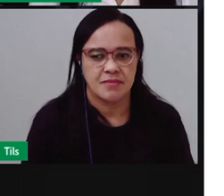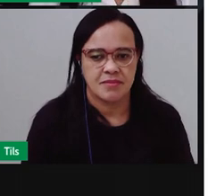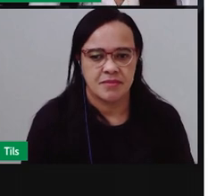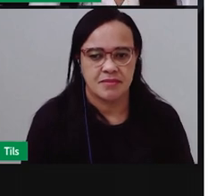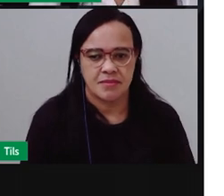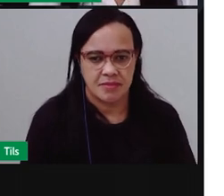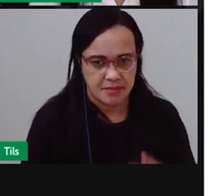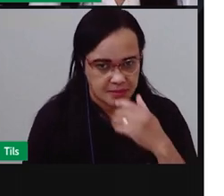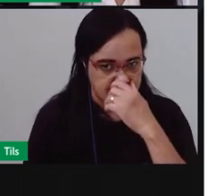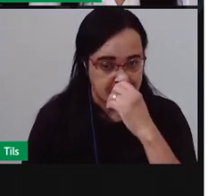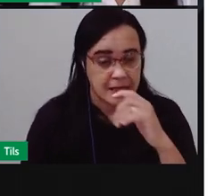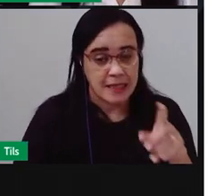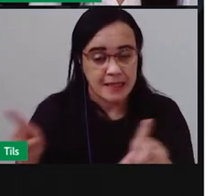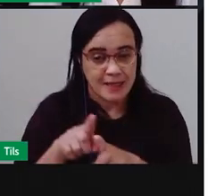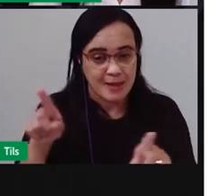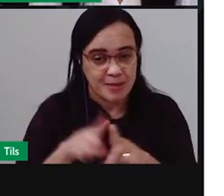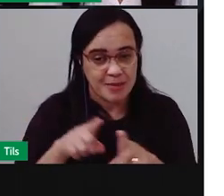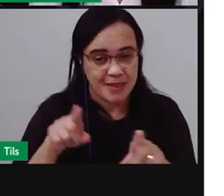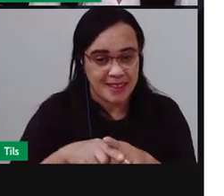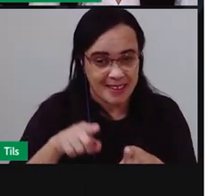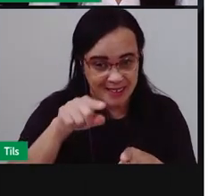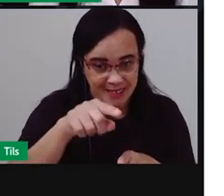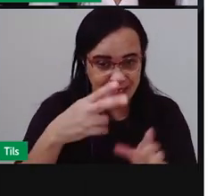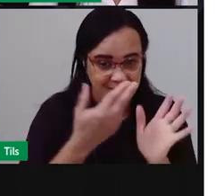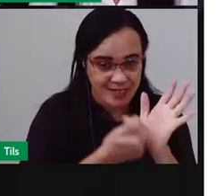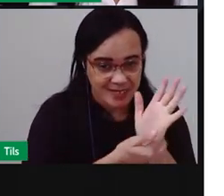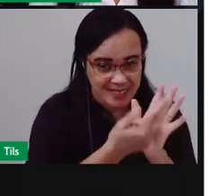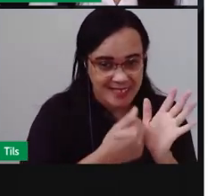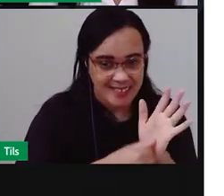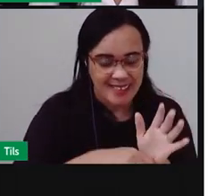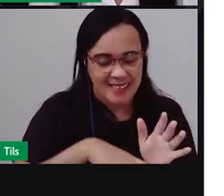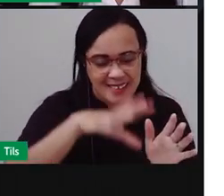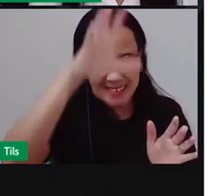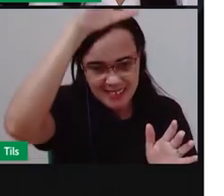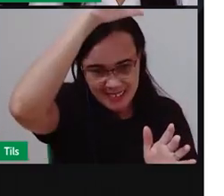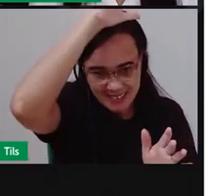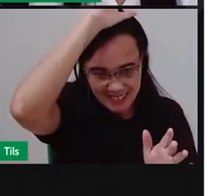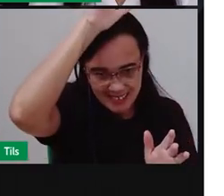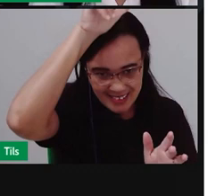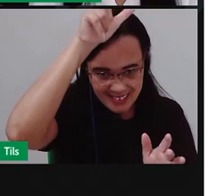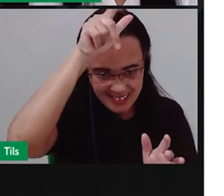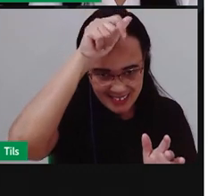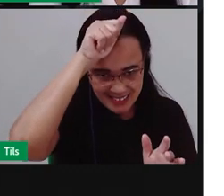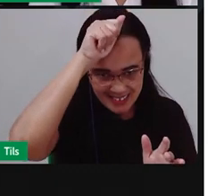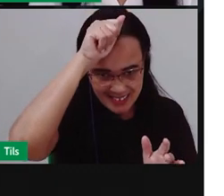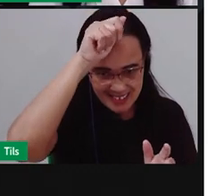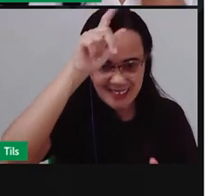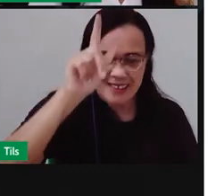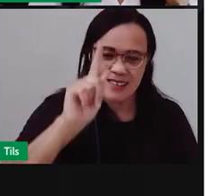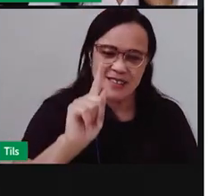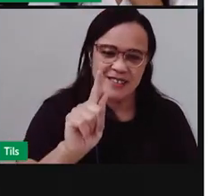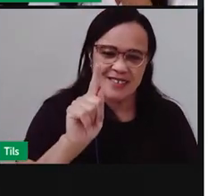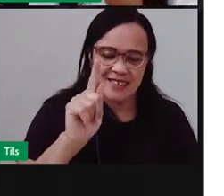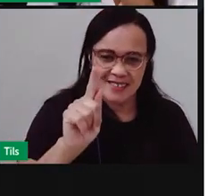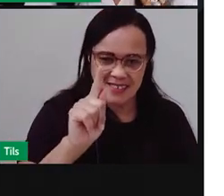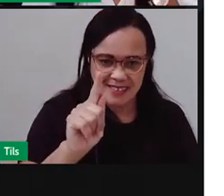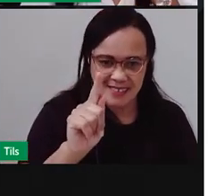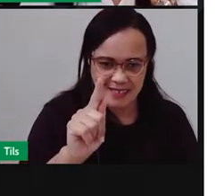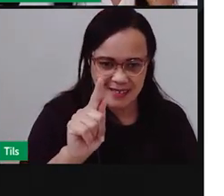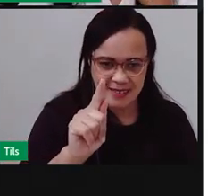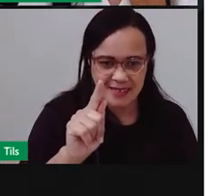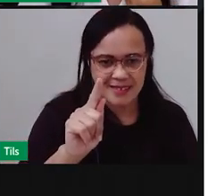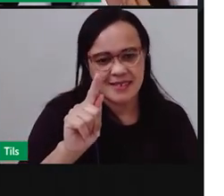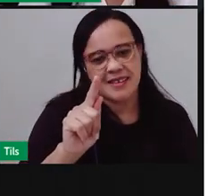galinha Galinha Galinha Começa Com a letra G Que tem o som De